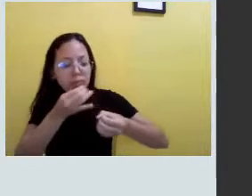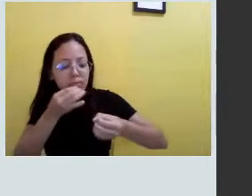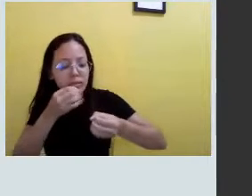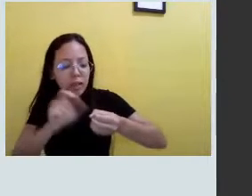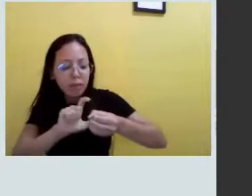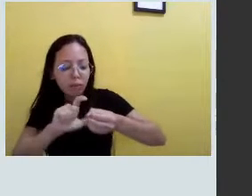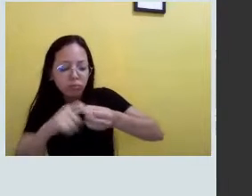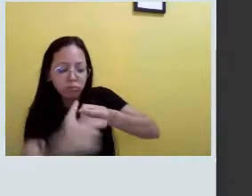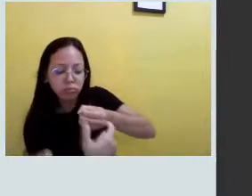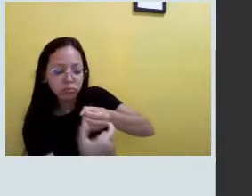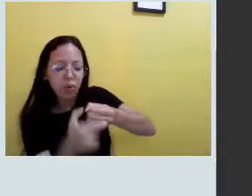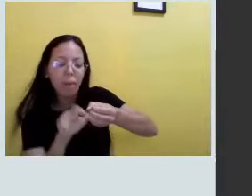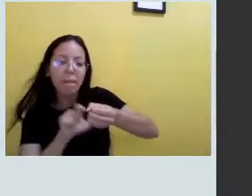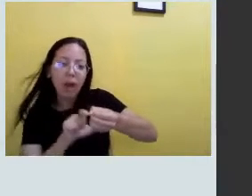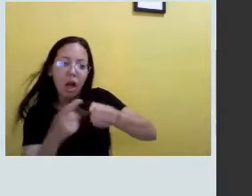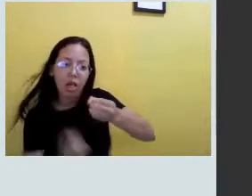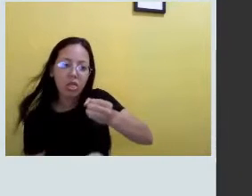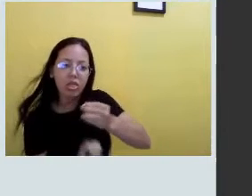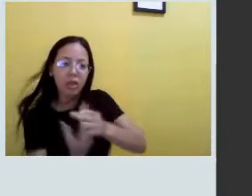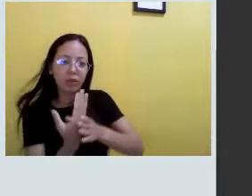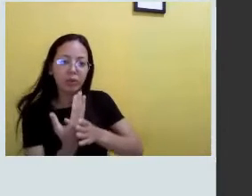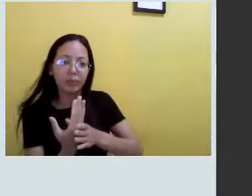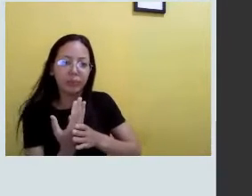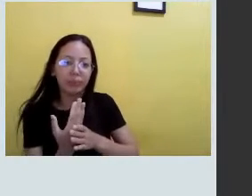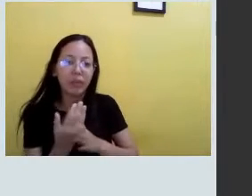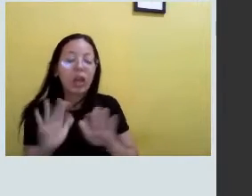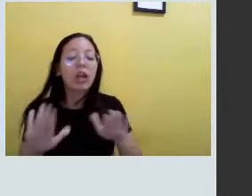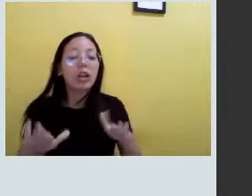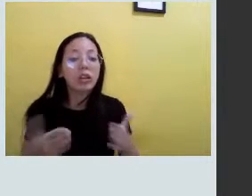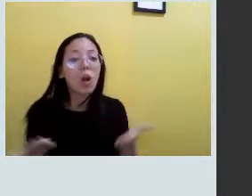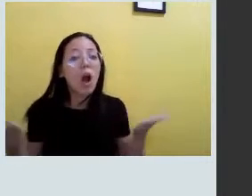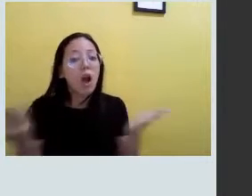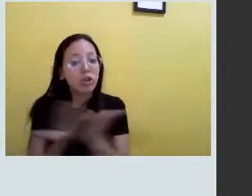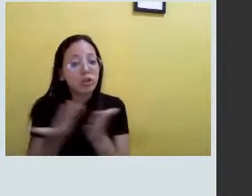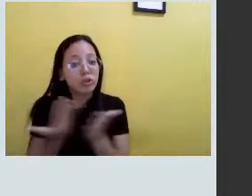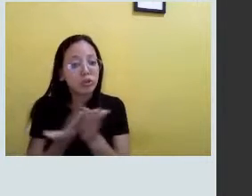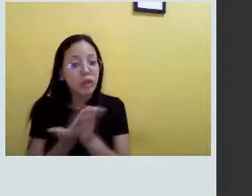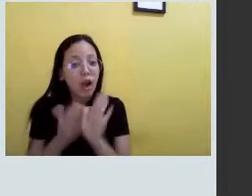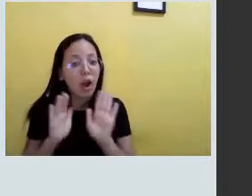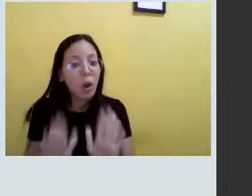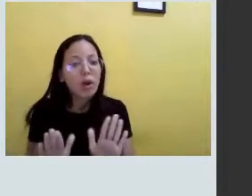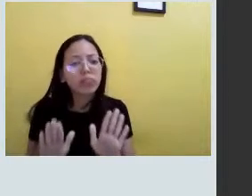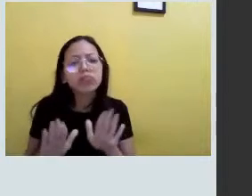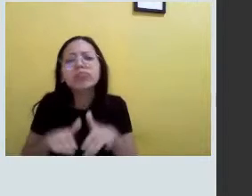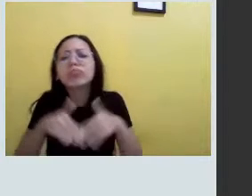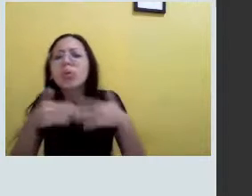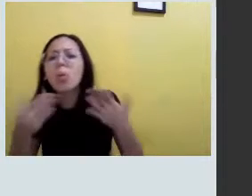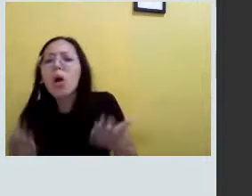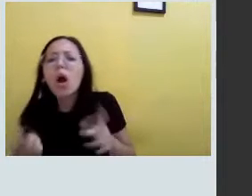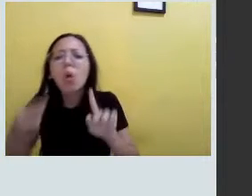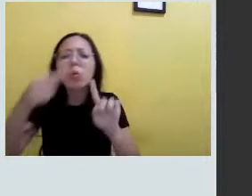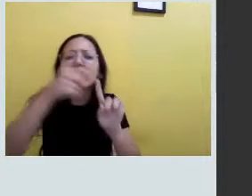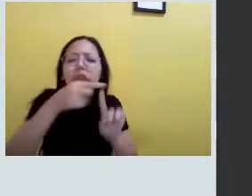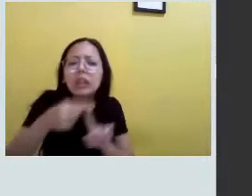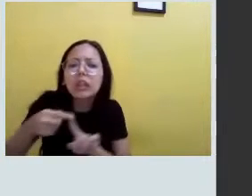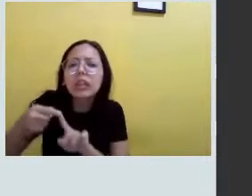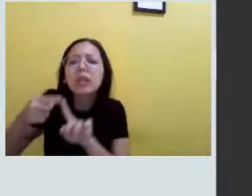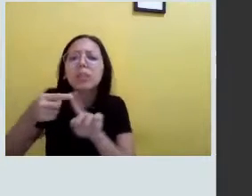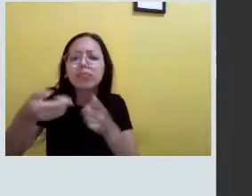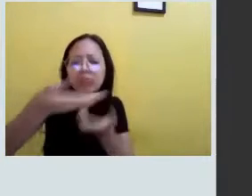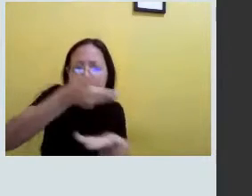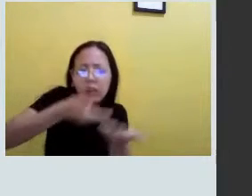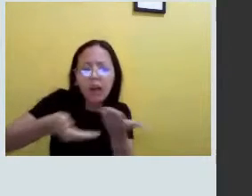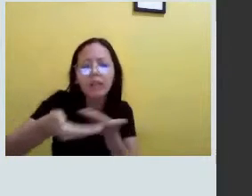realizar entre si, tá? Então, é isso que a gente vai ver agora. Quais são alguns tipos de interação que esses